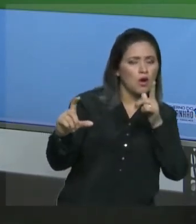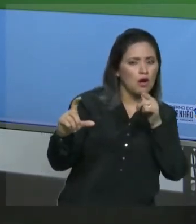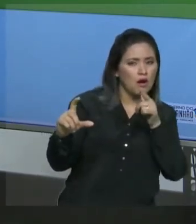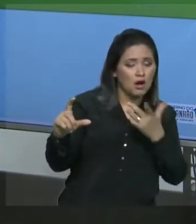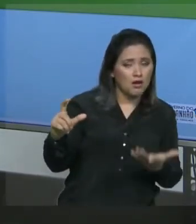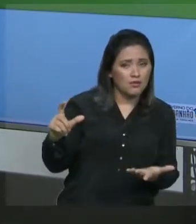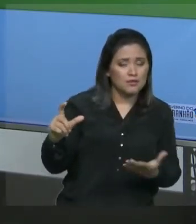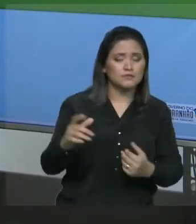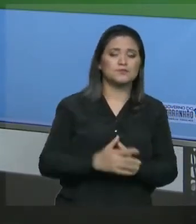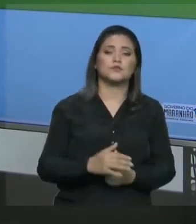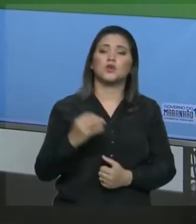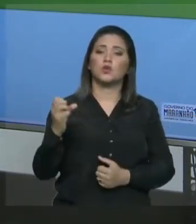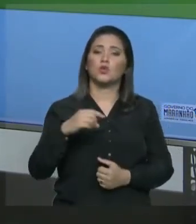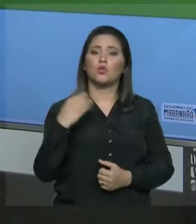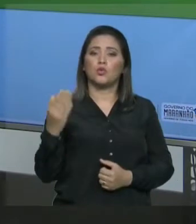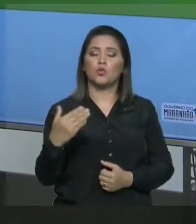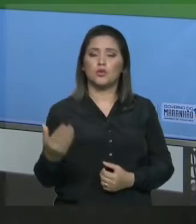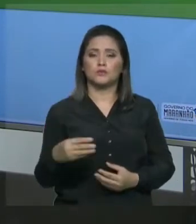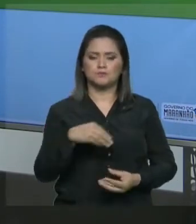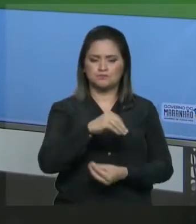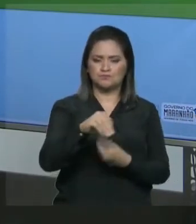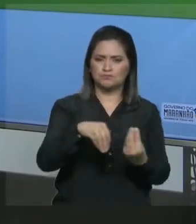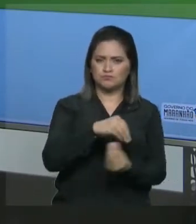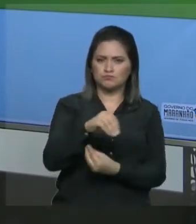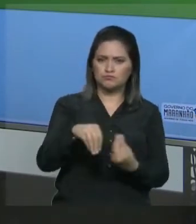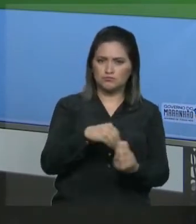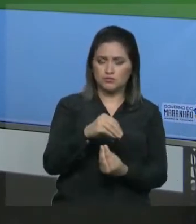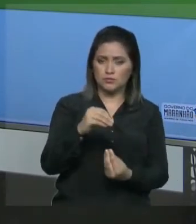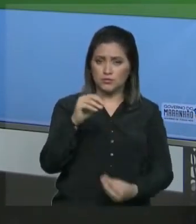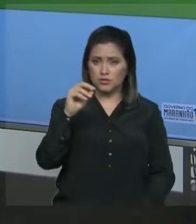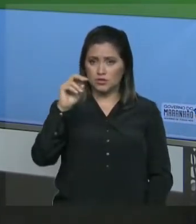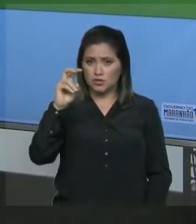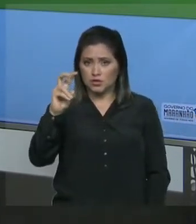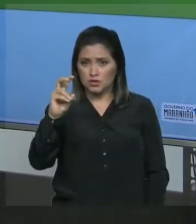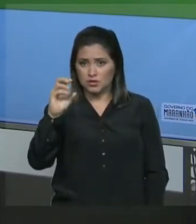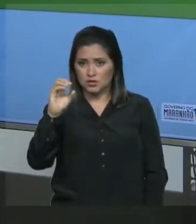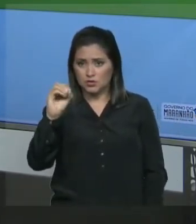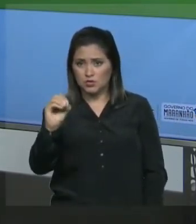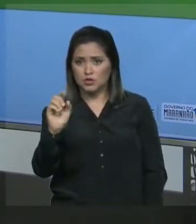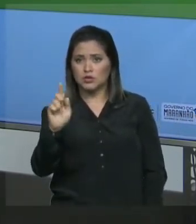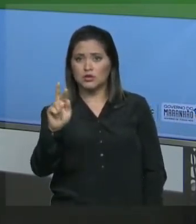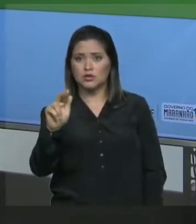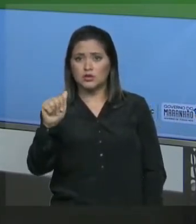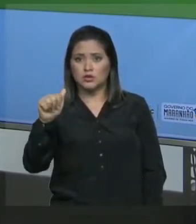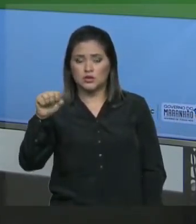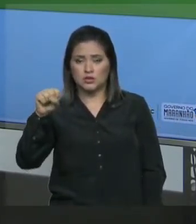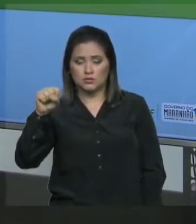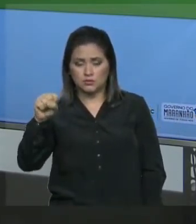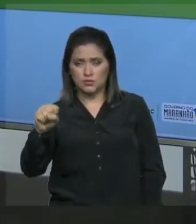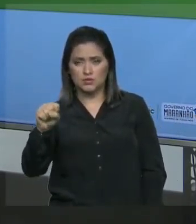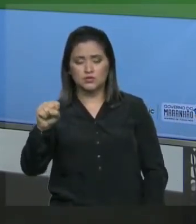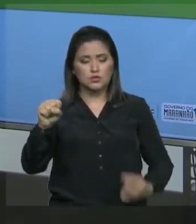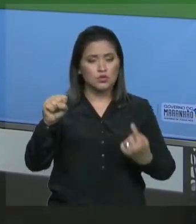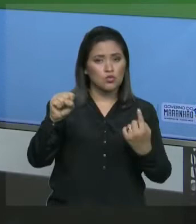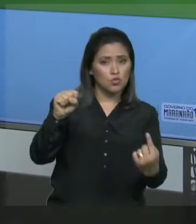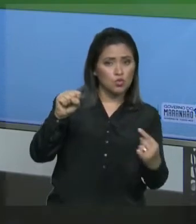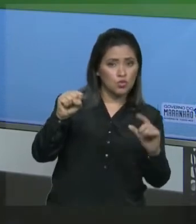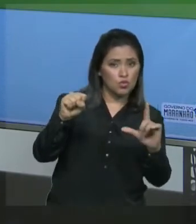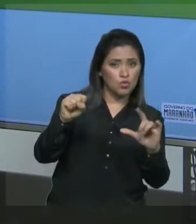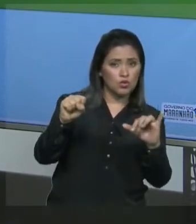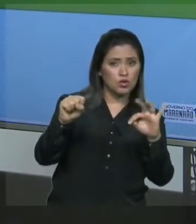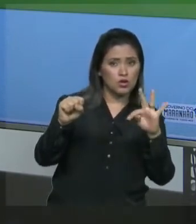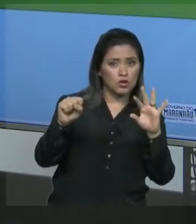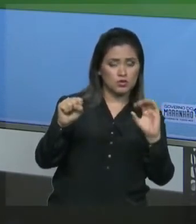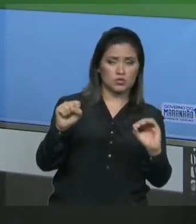dando exemplo, em que você dissolve 50 gramas do pacote para uma jarra de 1 litro de suco, você, na verdade, está